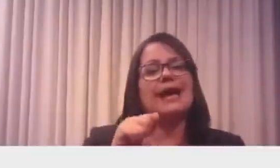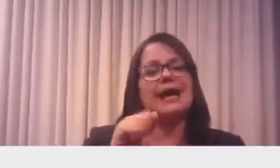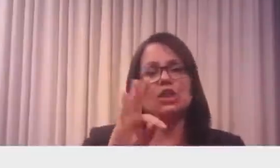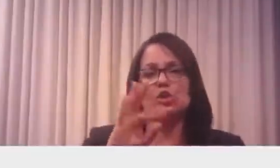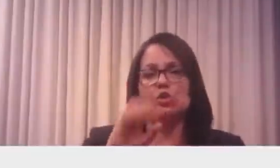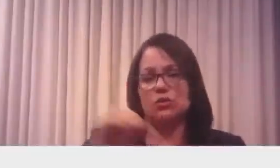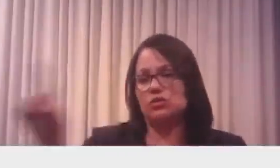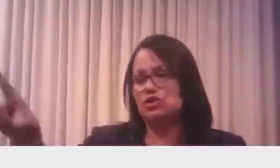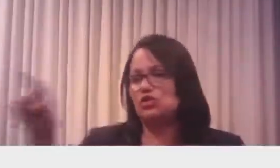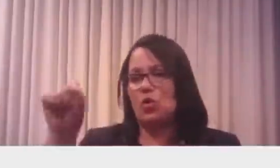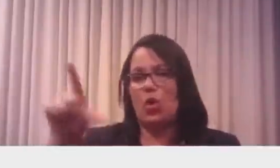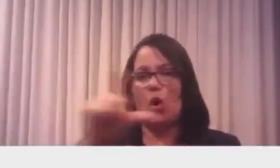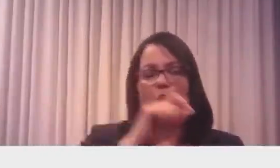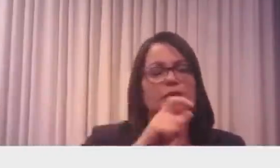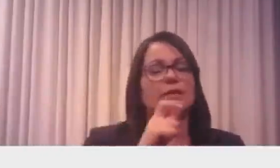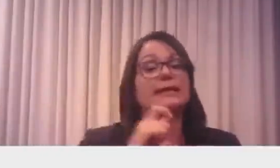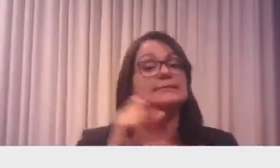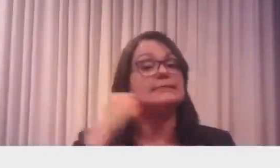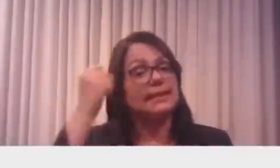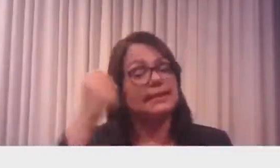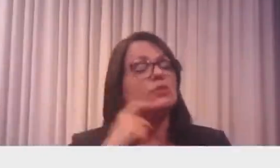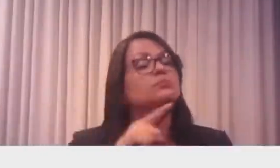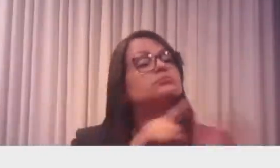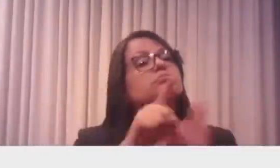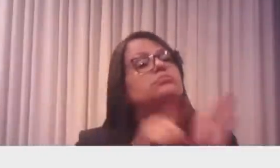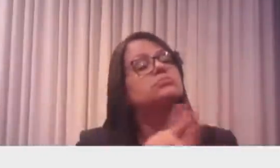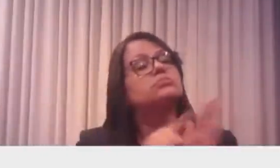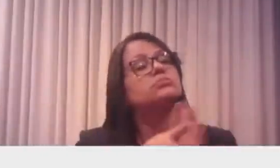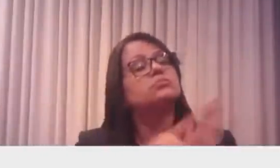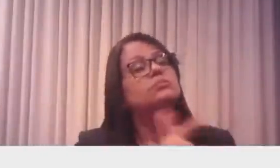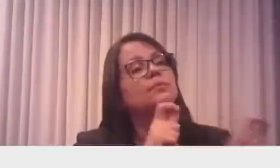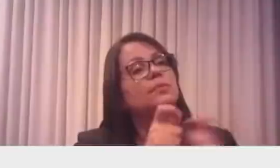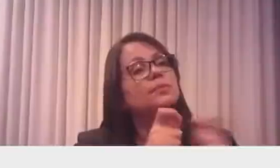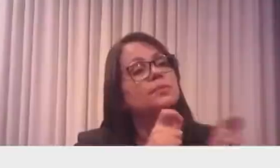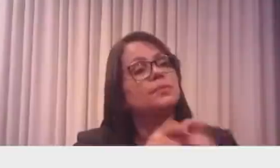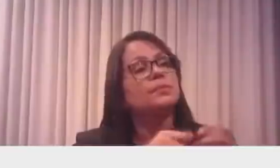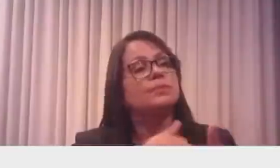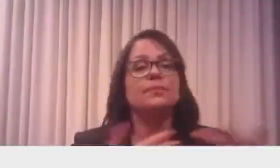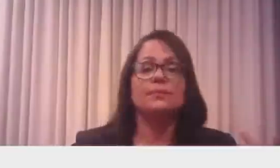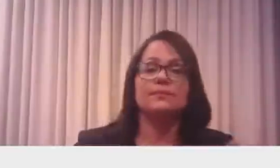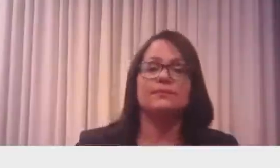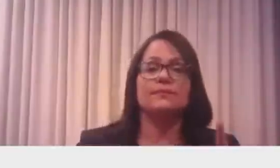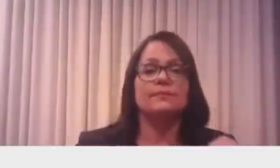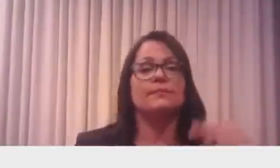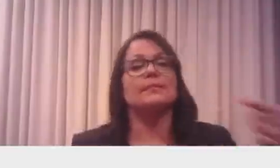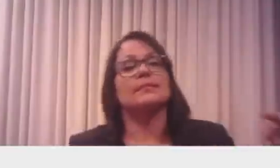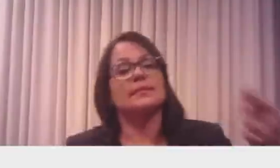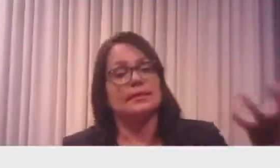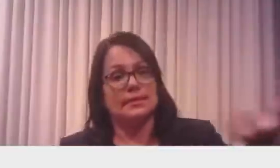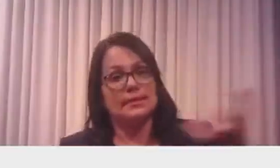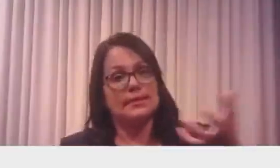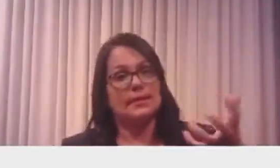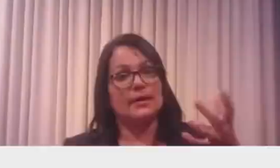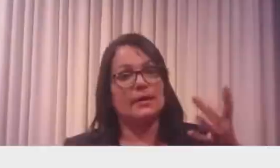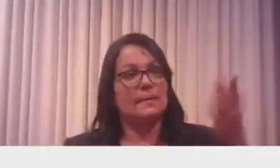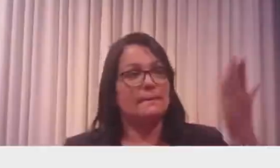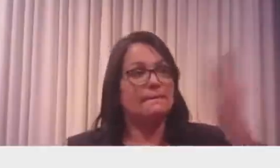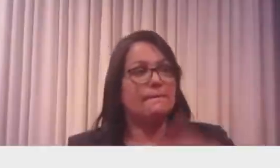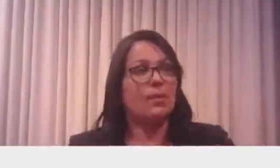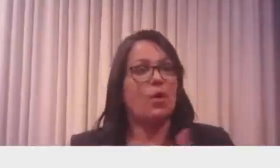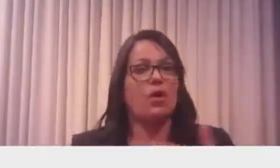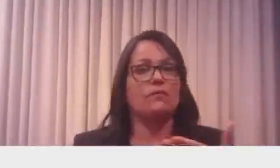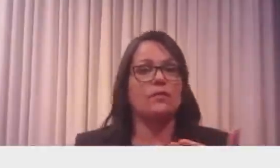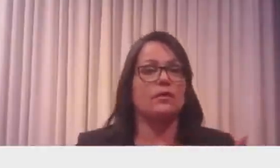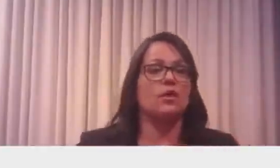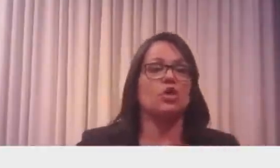tem que passar na Sabatina no Senado, muitas vezes o outro lado que é pra aprovar, manda 10 nomes pra lá pra várias